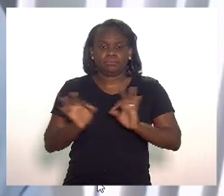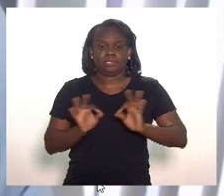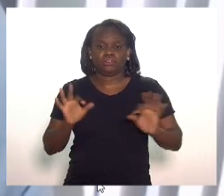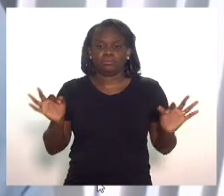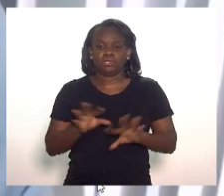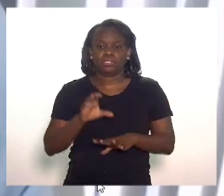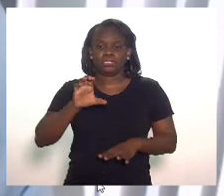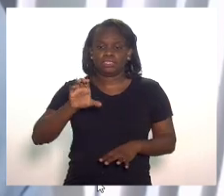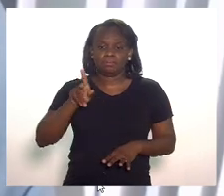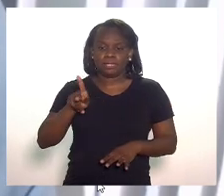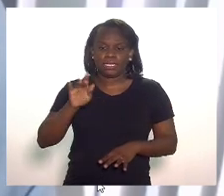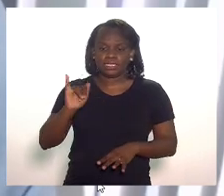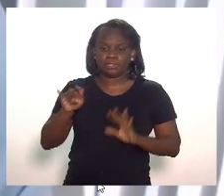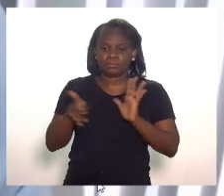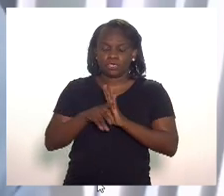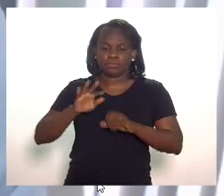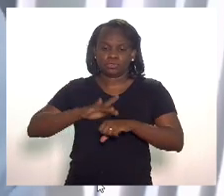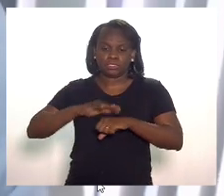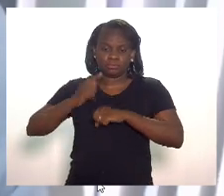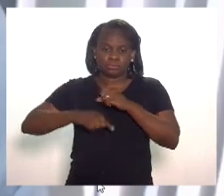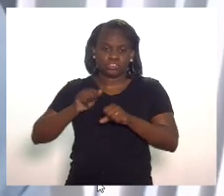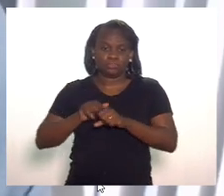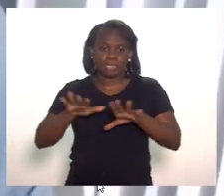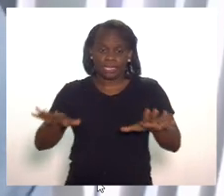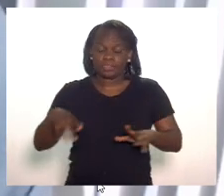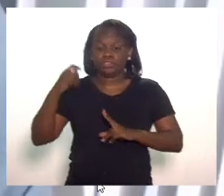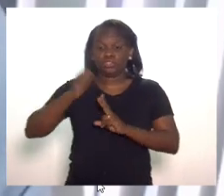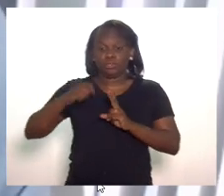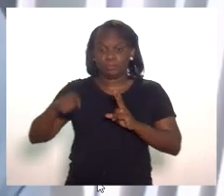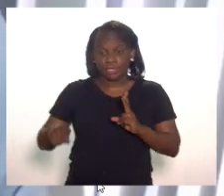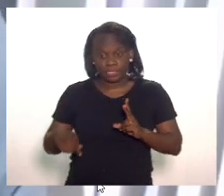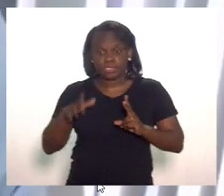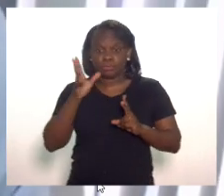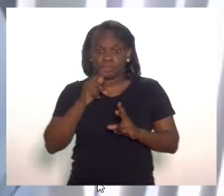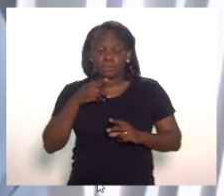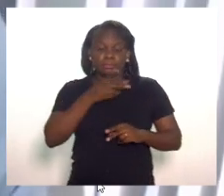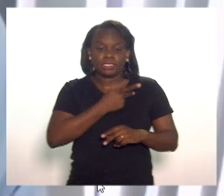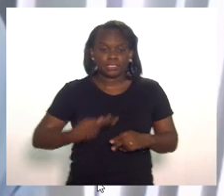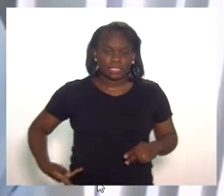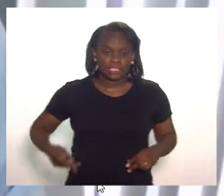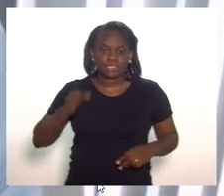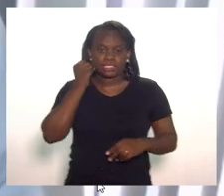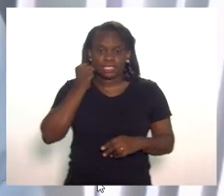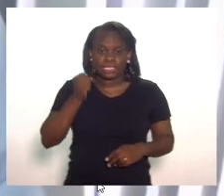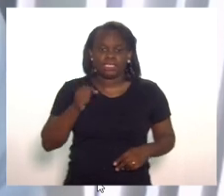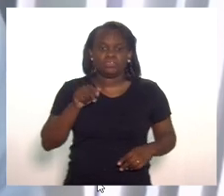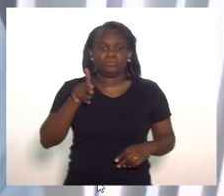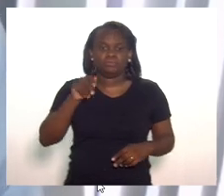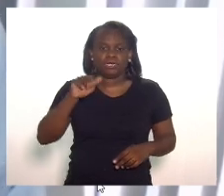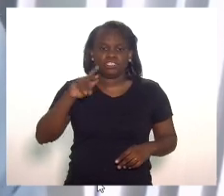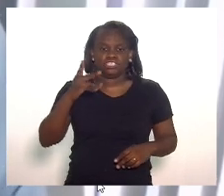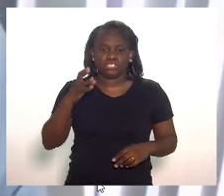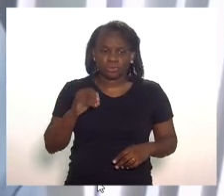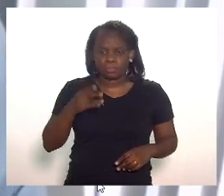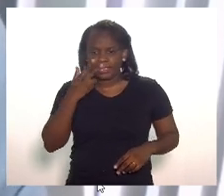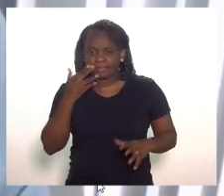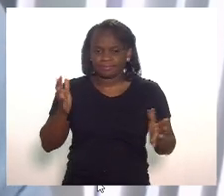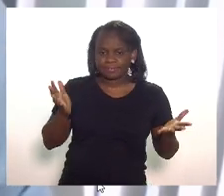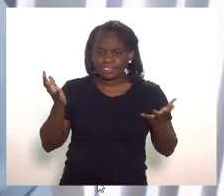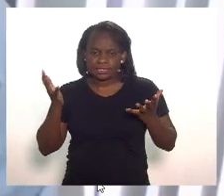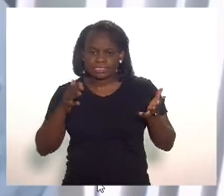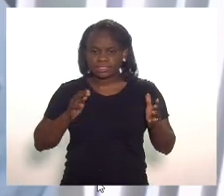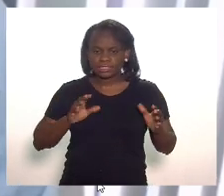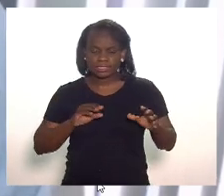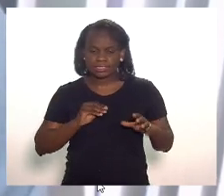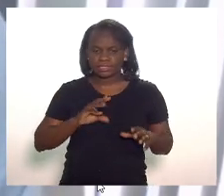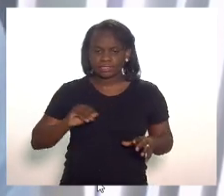pandemia depois de dois meses inclusive o presidente do senado o senador Rodrigo Pacheco estava hesitando em colocá-la em